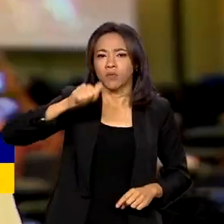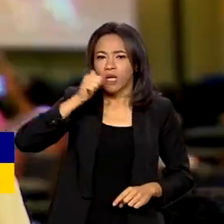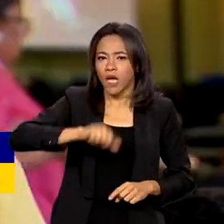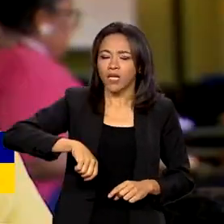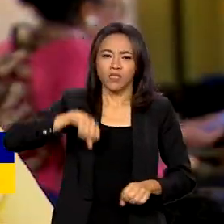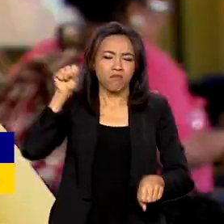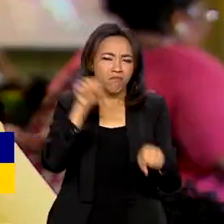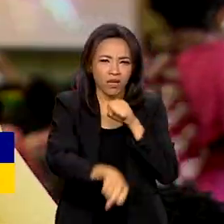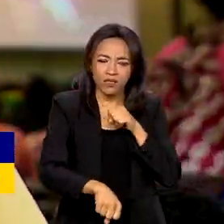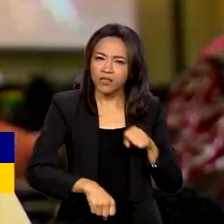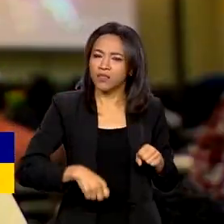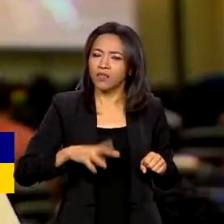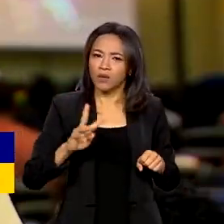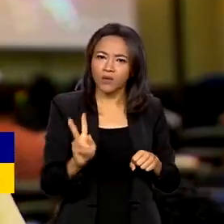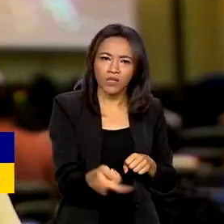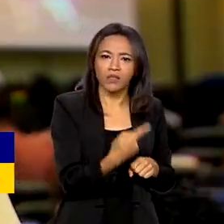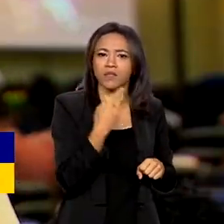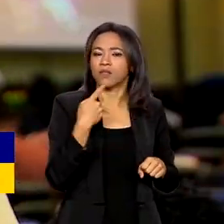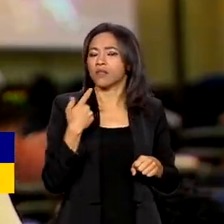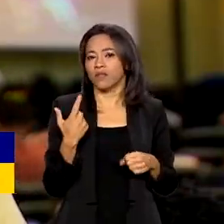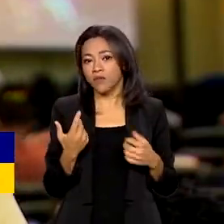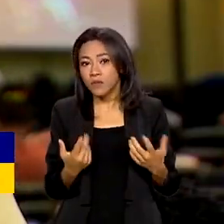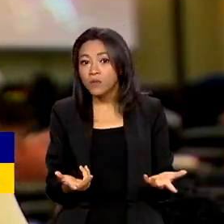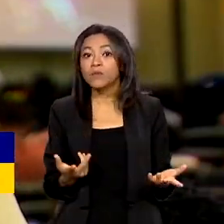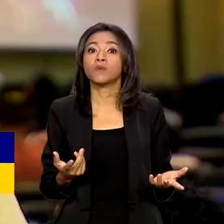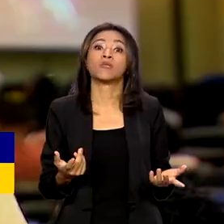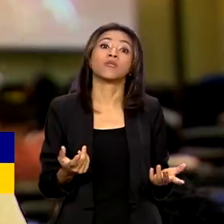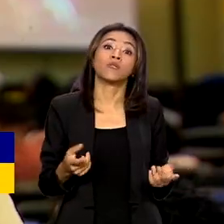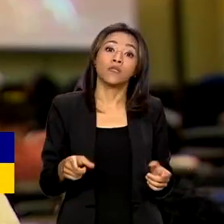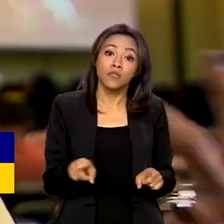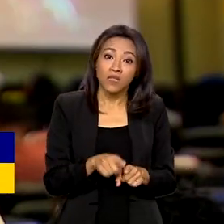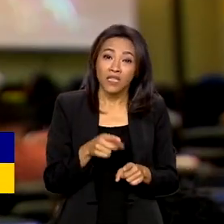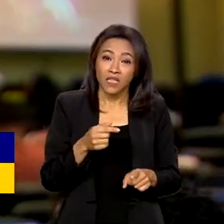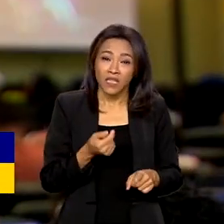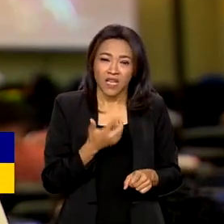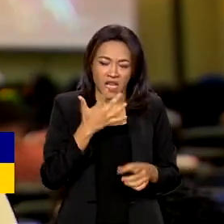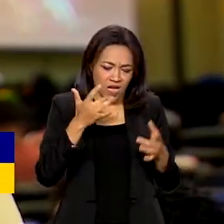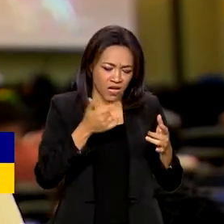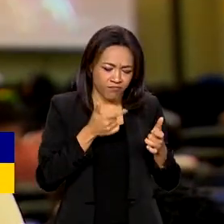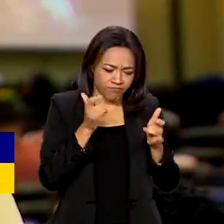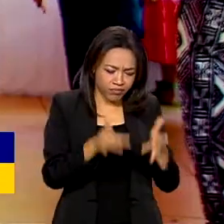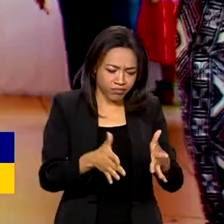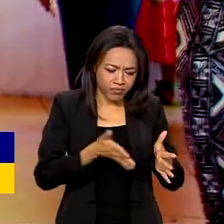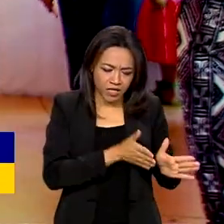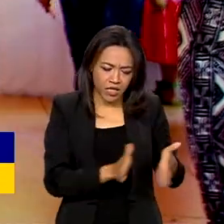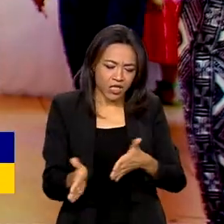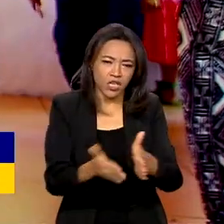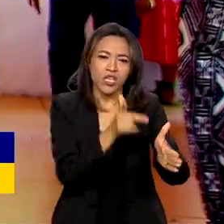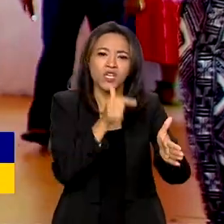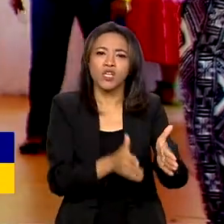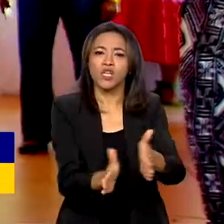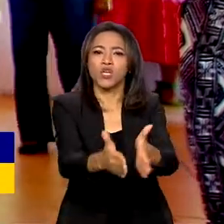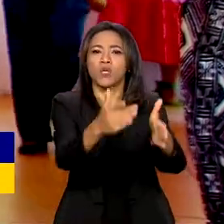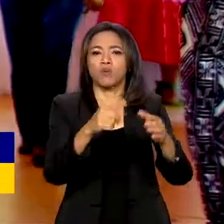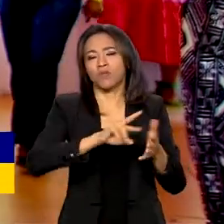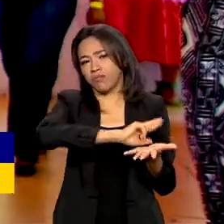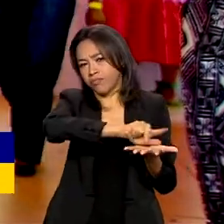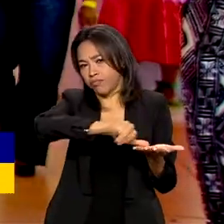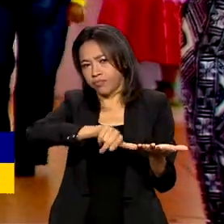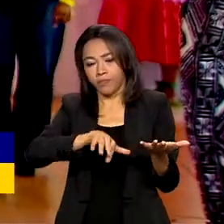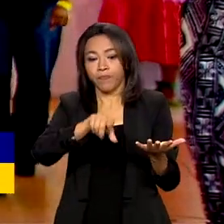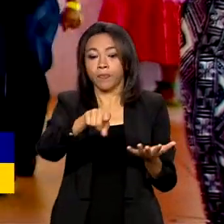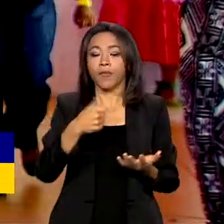pessoas, o envenenamento dos nossos rios e devastação das nossas florestas. Recentemente, o governo